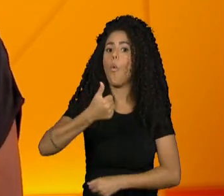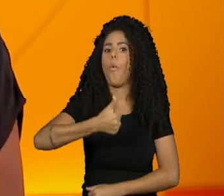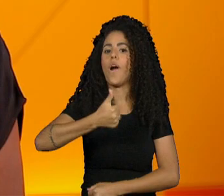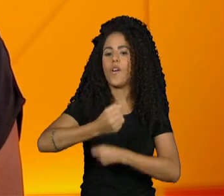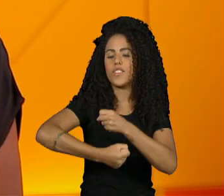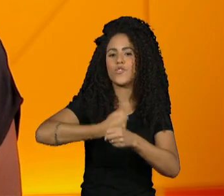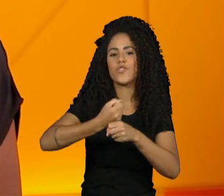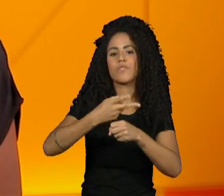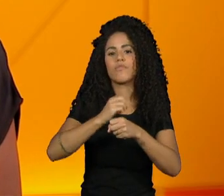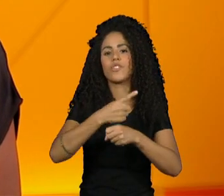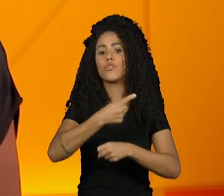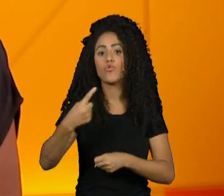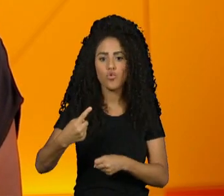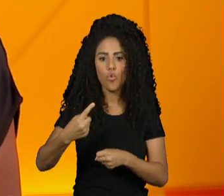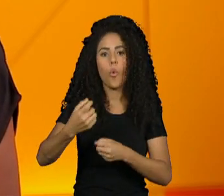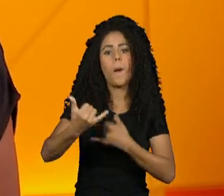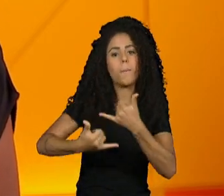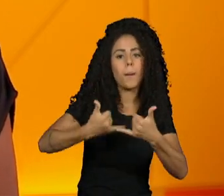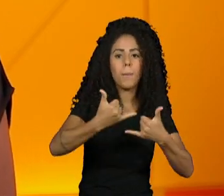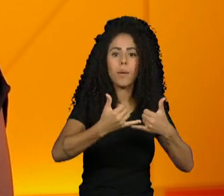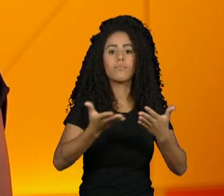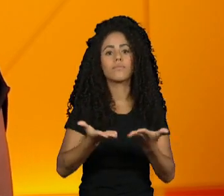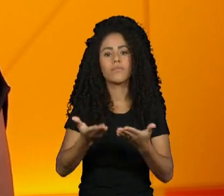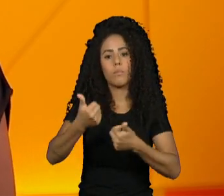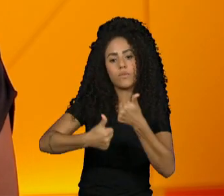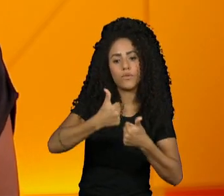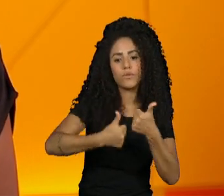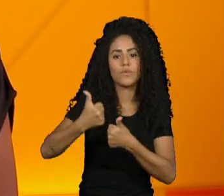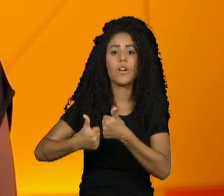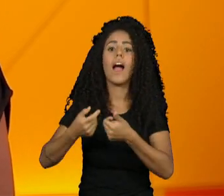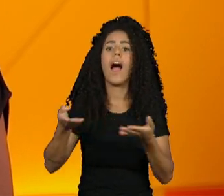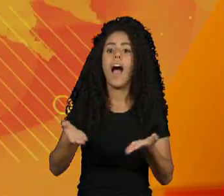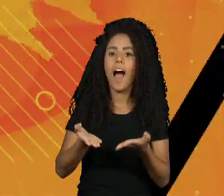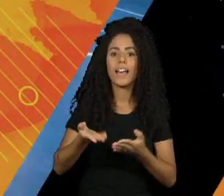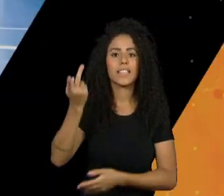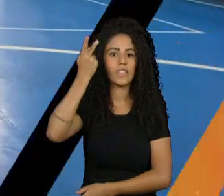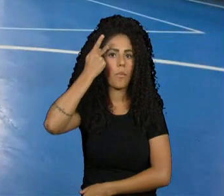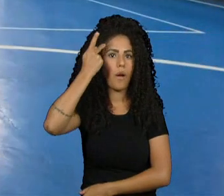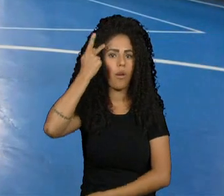primeiros jogos LGBTQIAP+, da cidade de São Paulo.